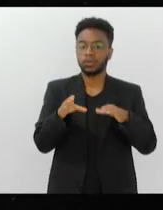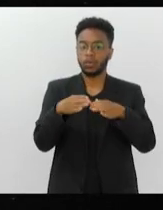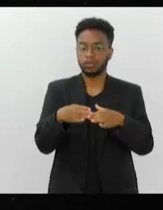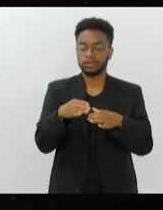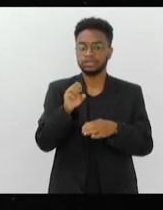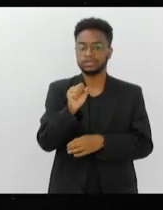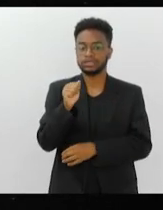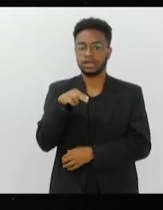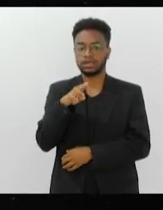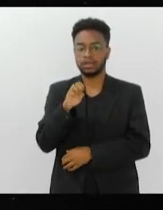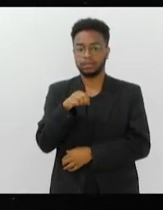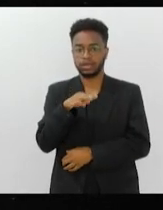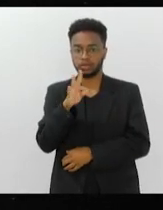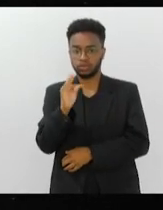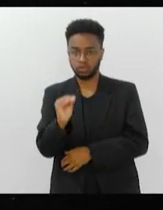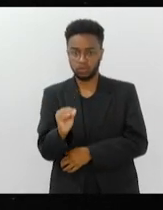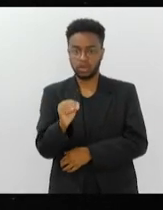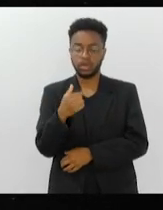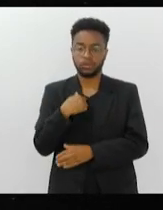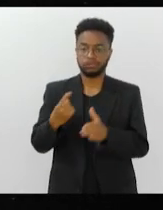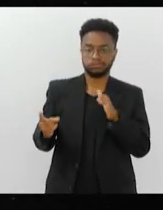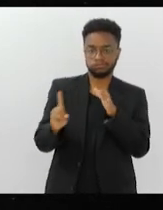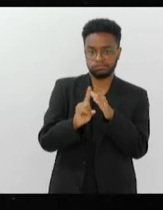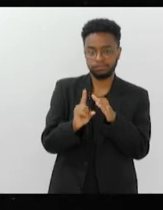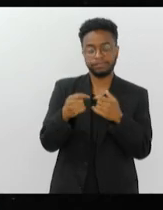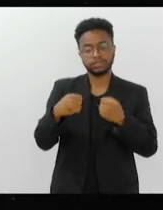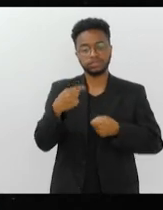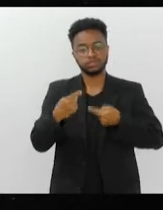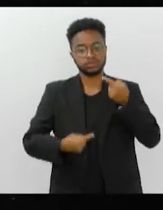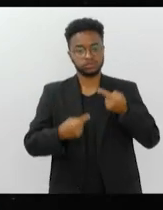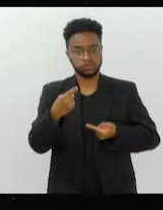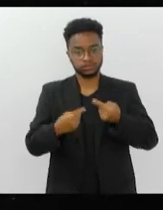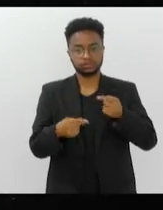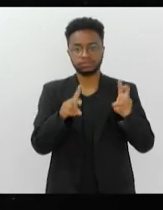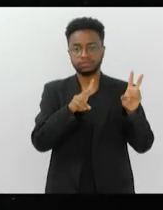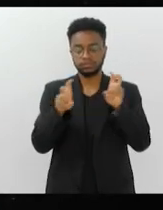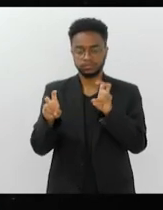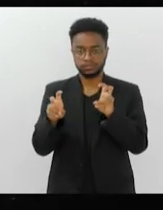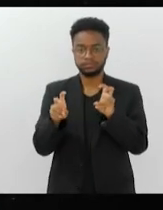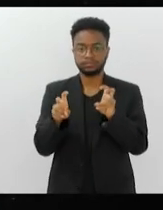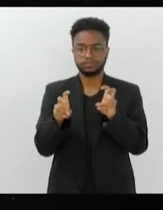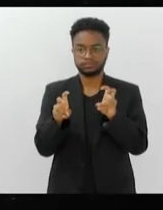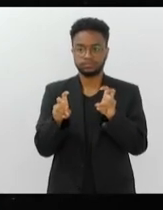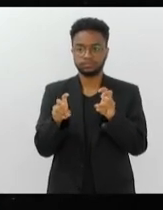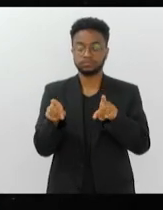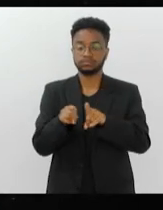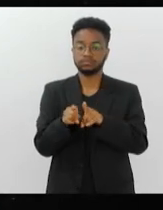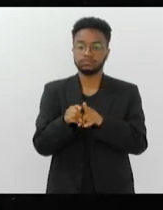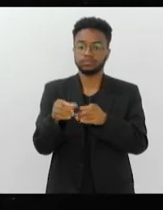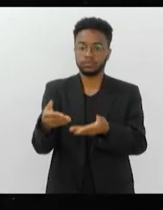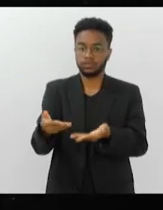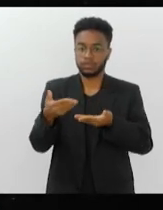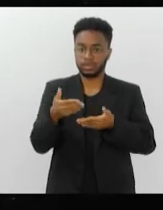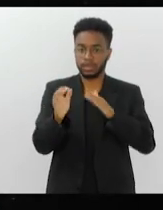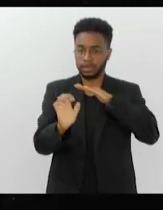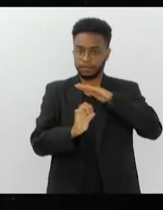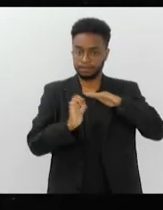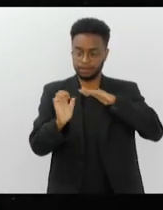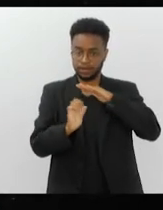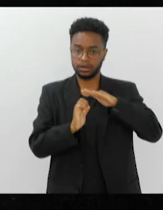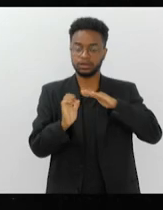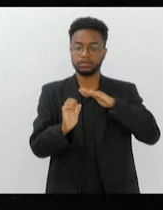Saneamento Ambiental, na qual faço parte, para discutir, abrir o tema, convocando as empresas